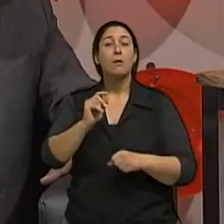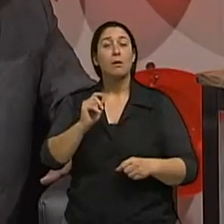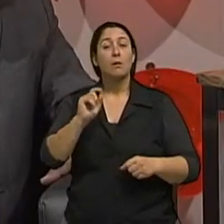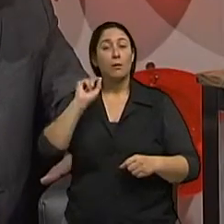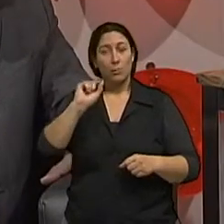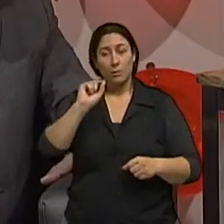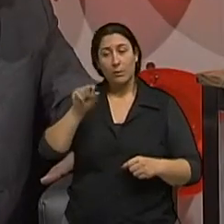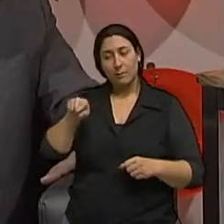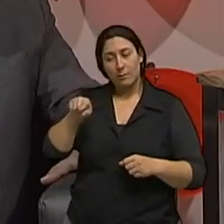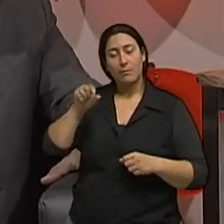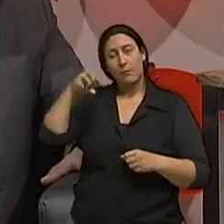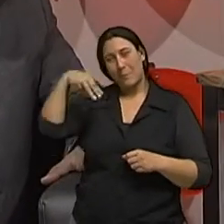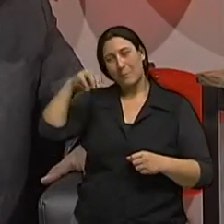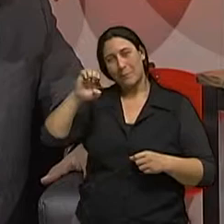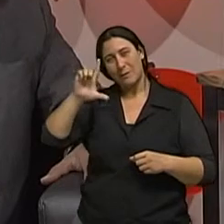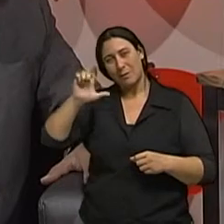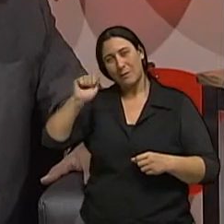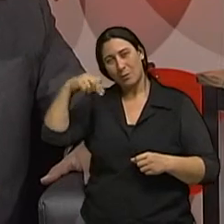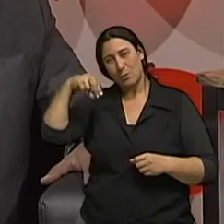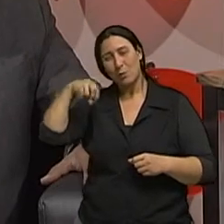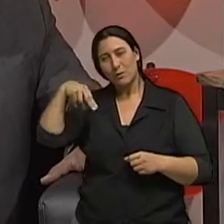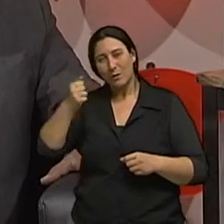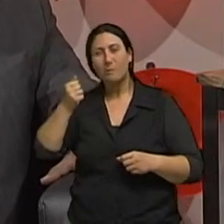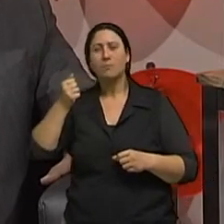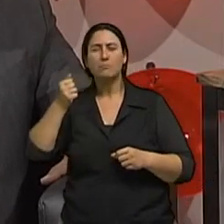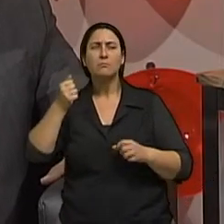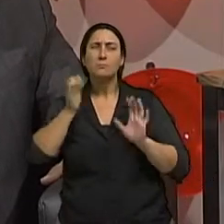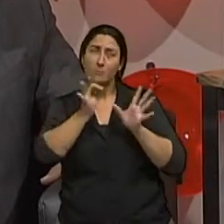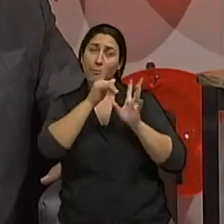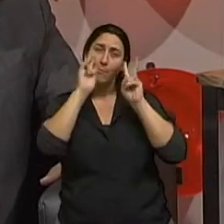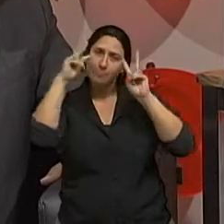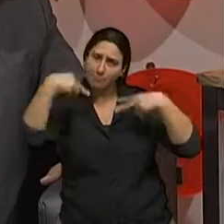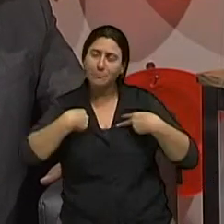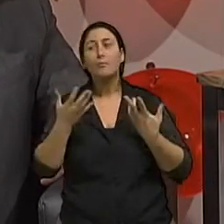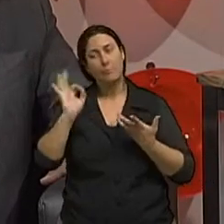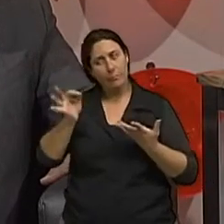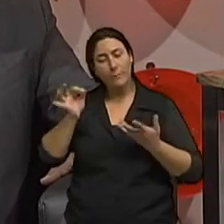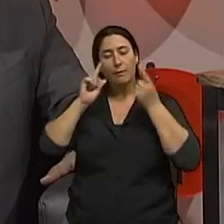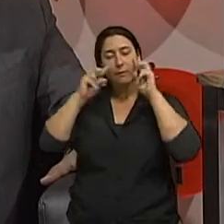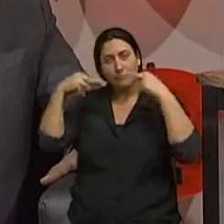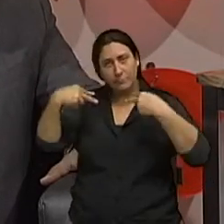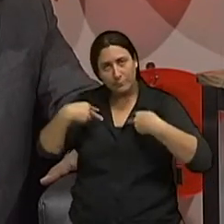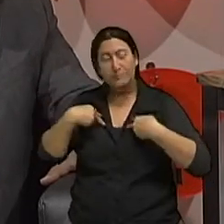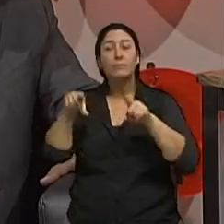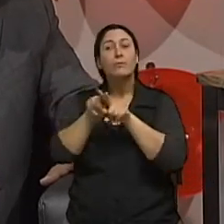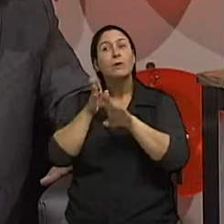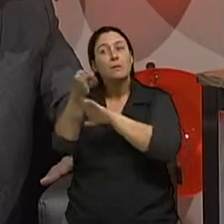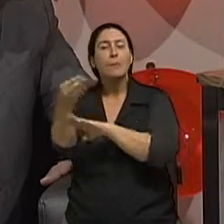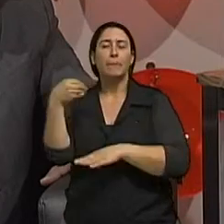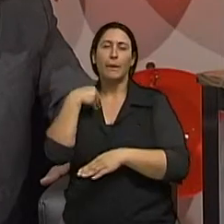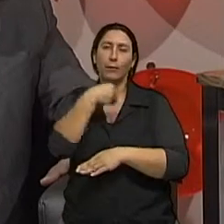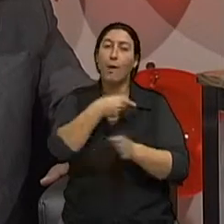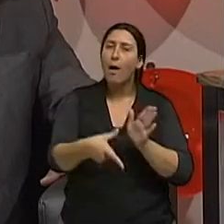diagnóstico precoce da suspeita precoce da auto-observação da consulta precoce e da ressecção